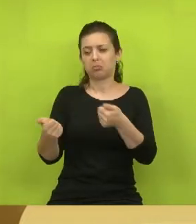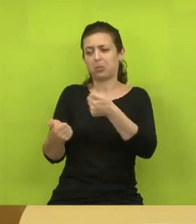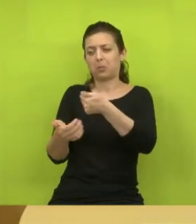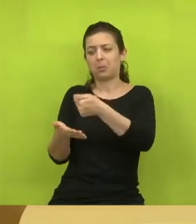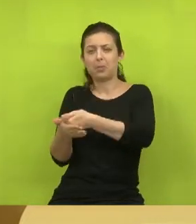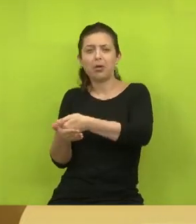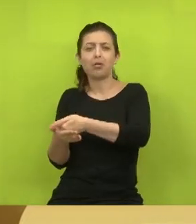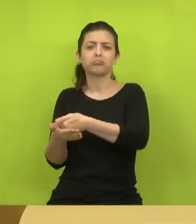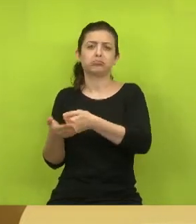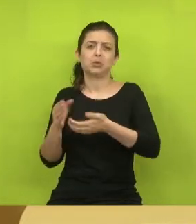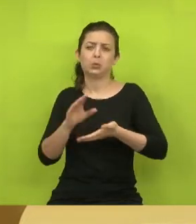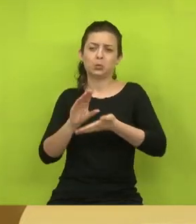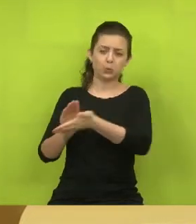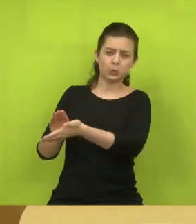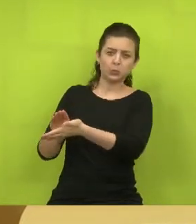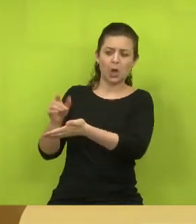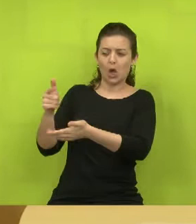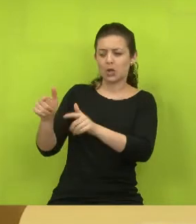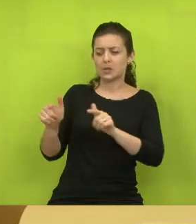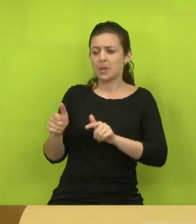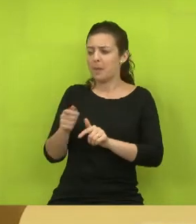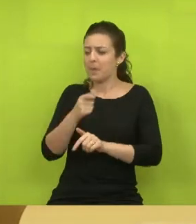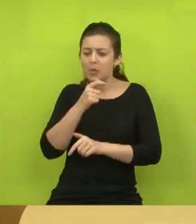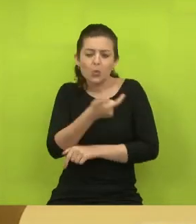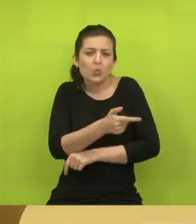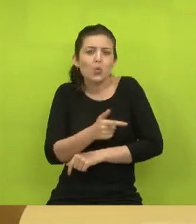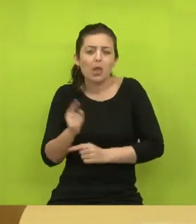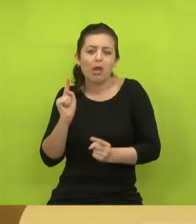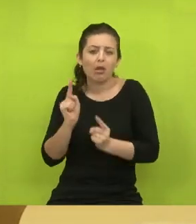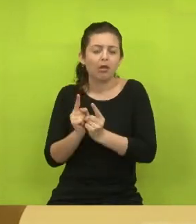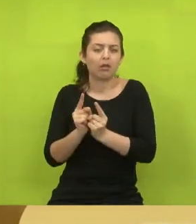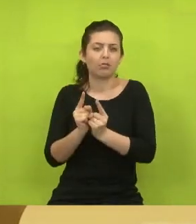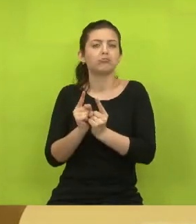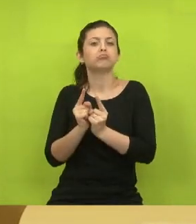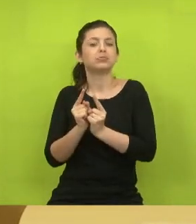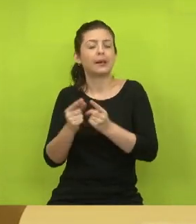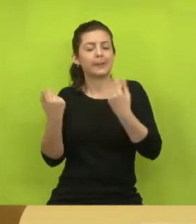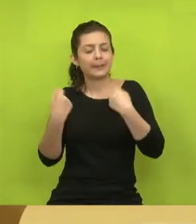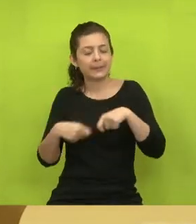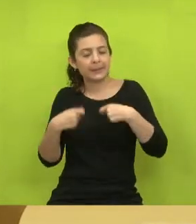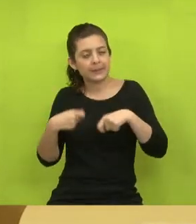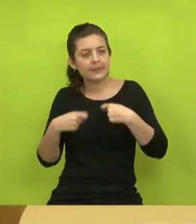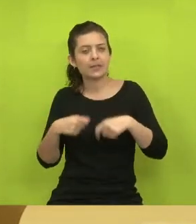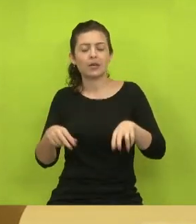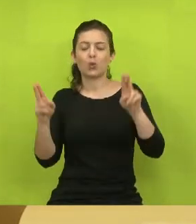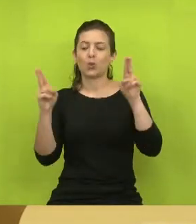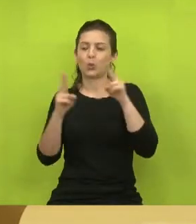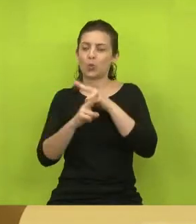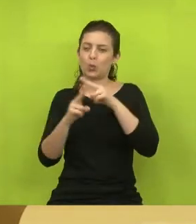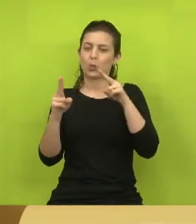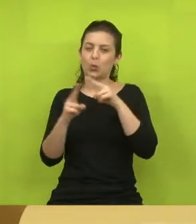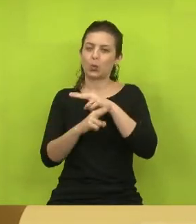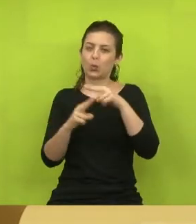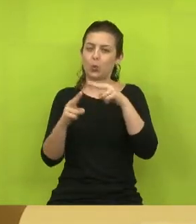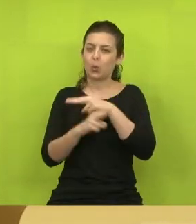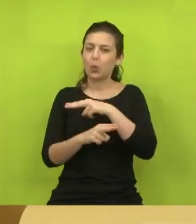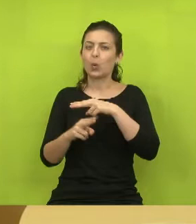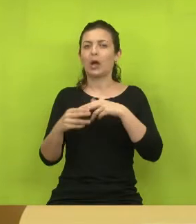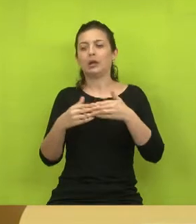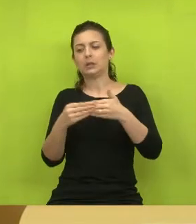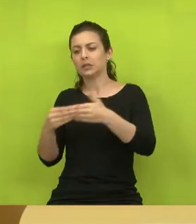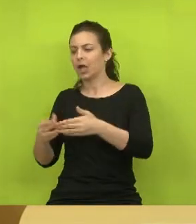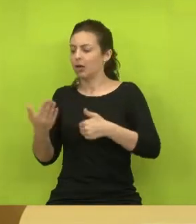isso para essas pessoas que não estão sendo assistidas. é preciso com urgência dar o